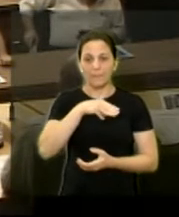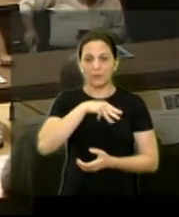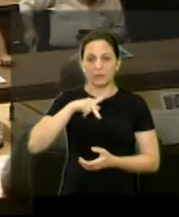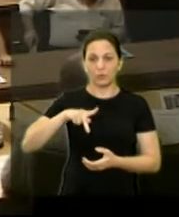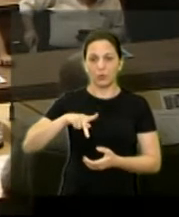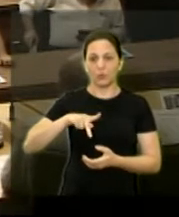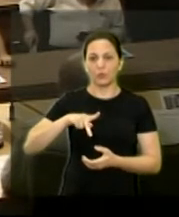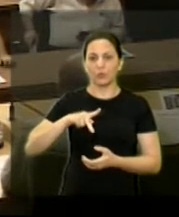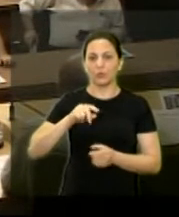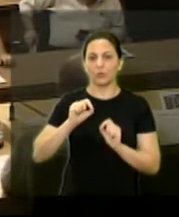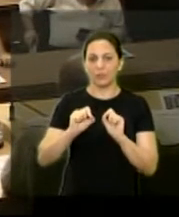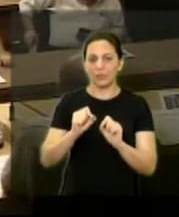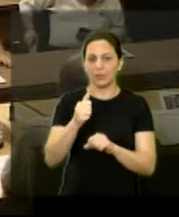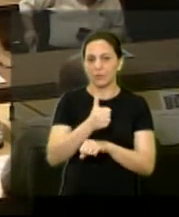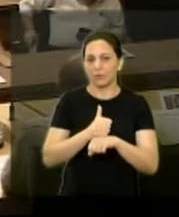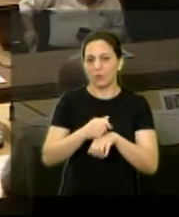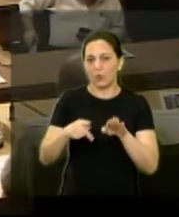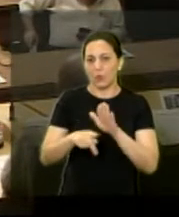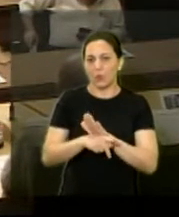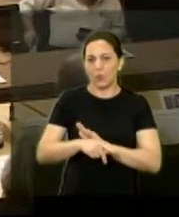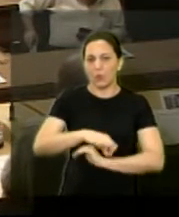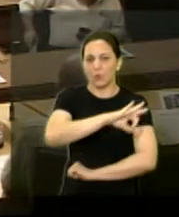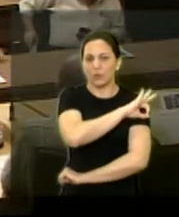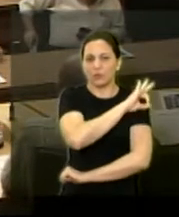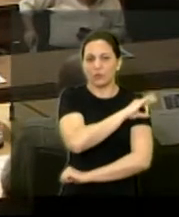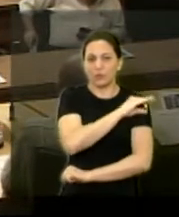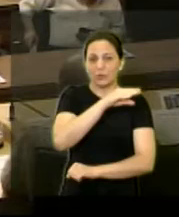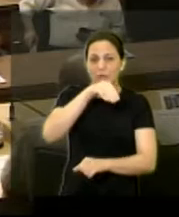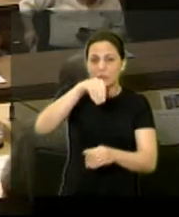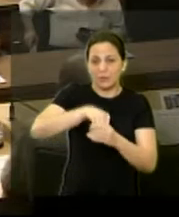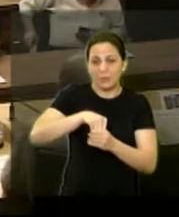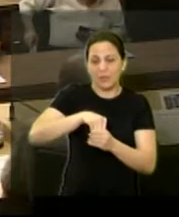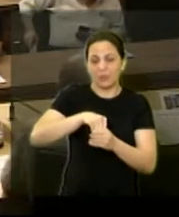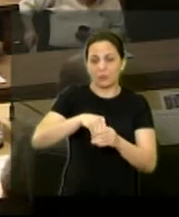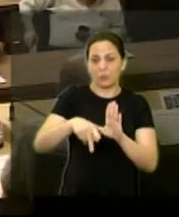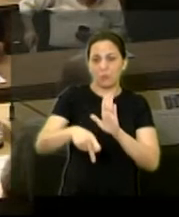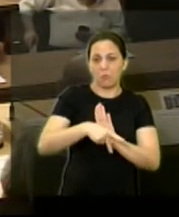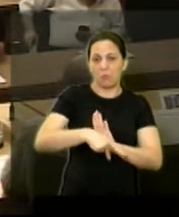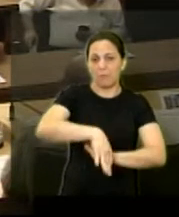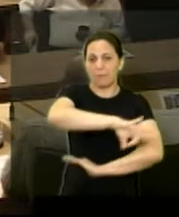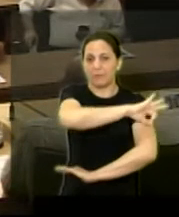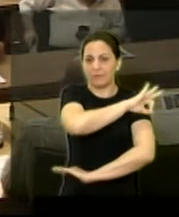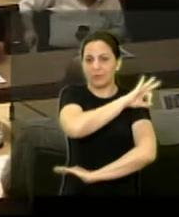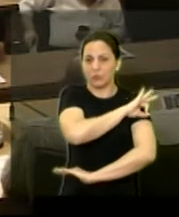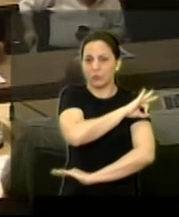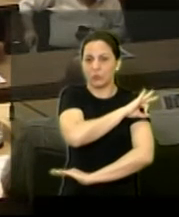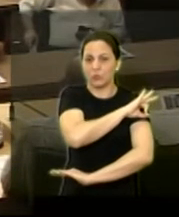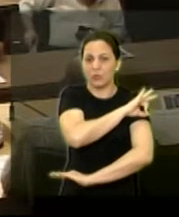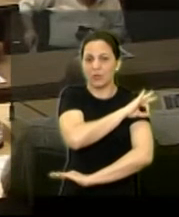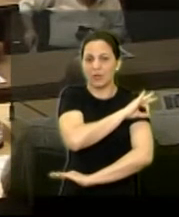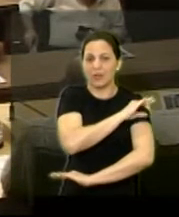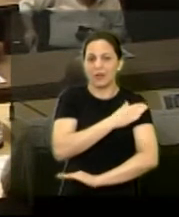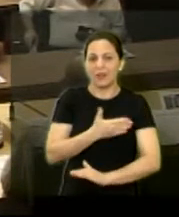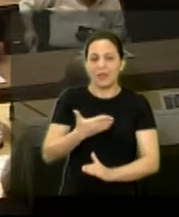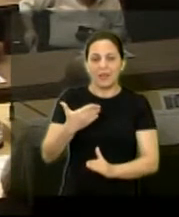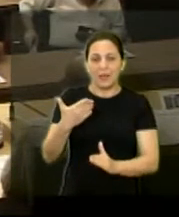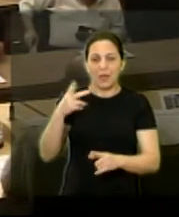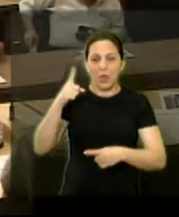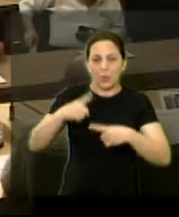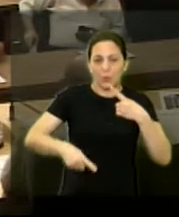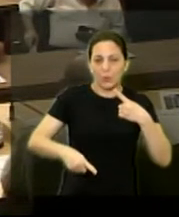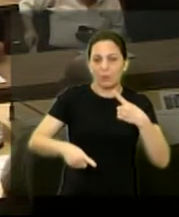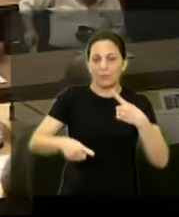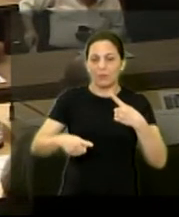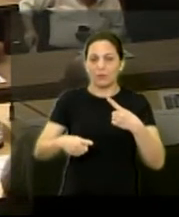quem é profissional da prefeitura que tenha lá dentro não pode atender demanda da população de assinar projeto de desenhar projeto de se fazer